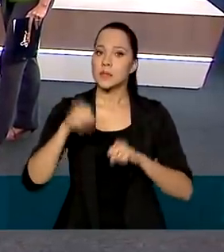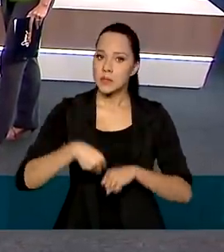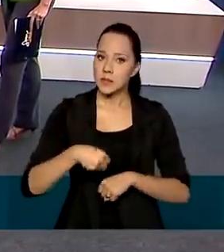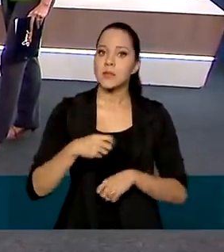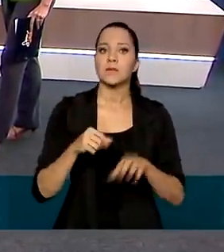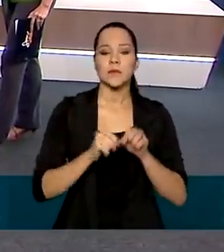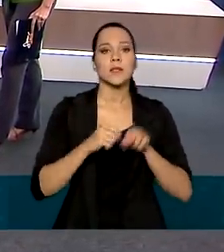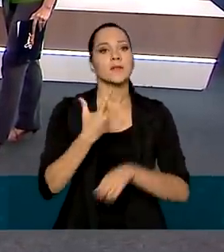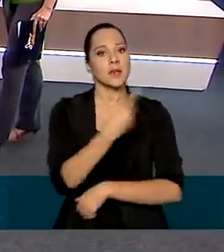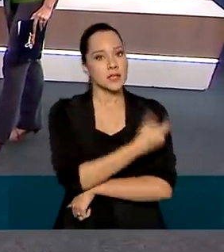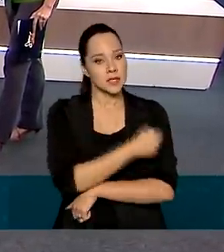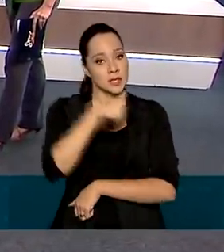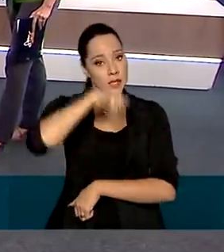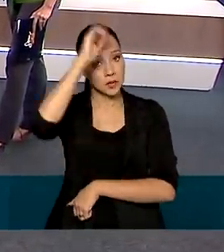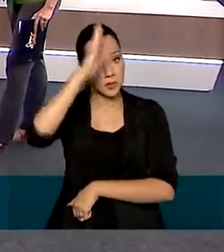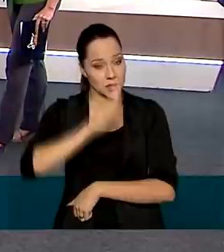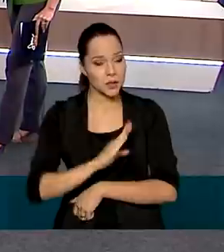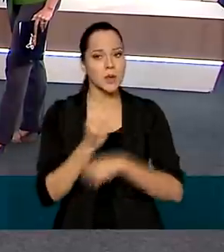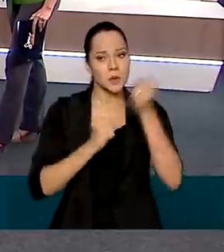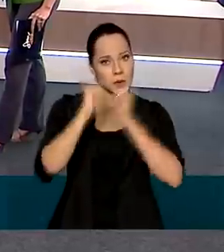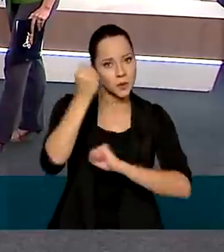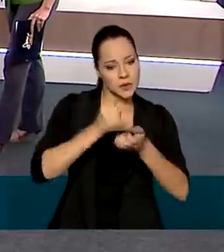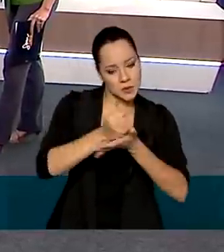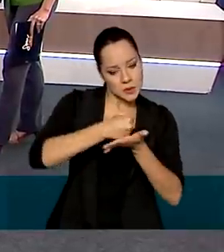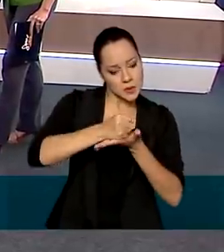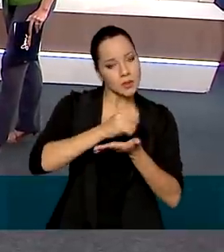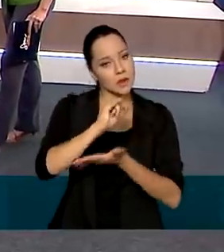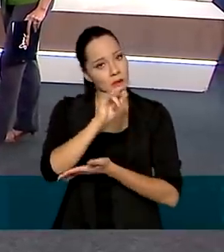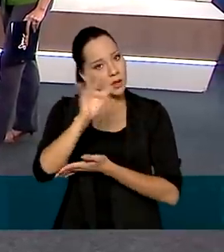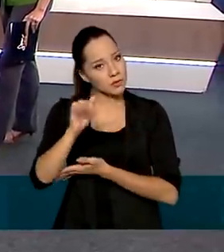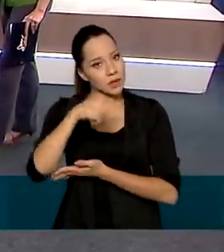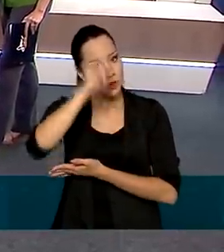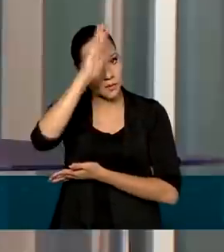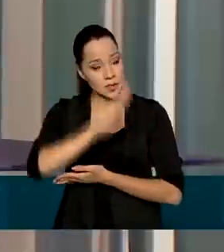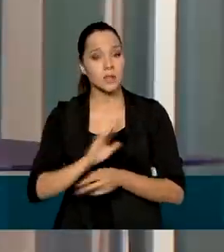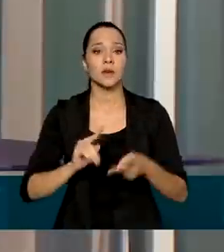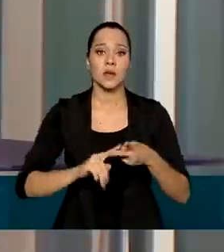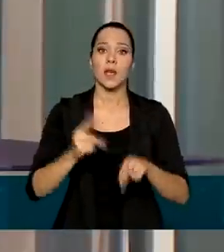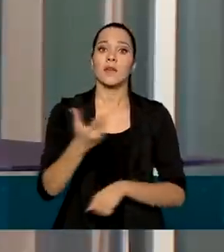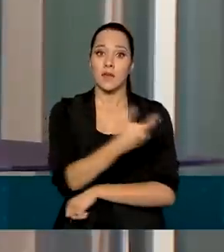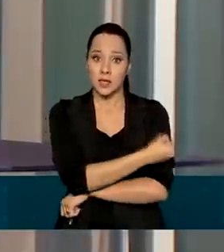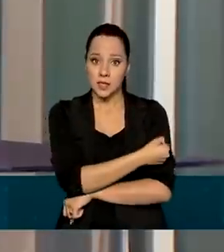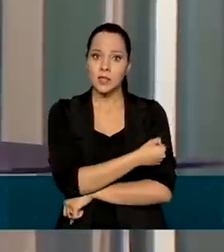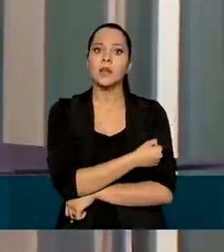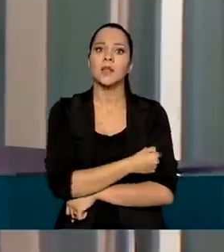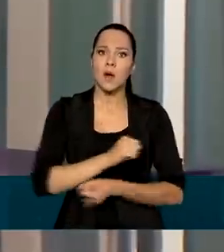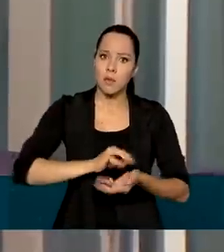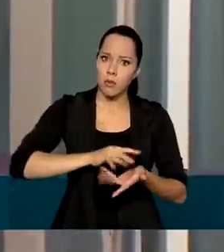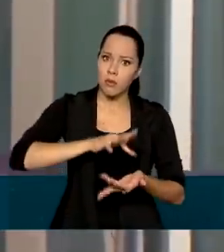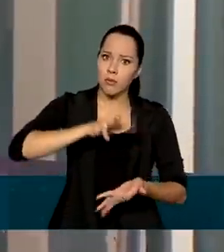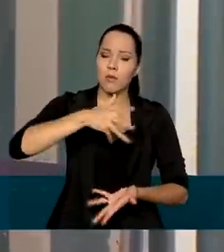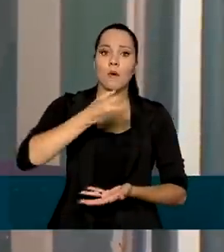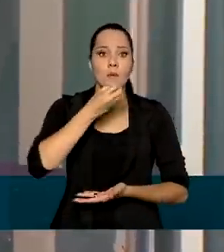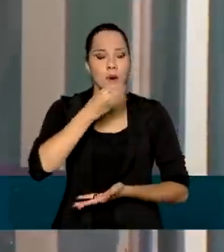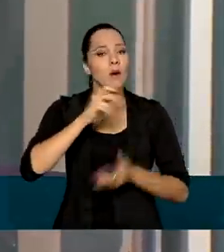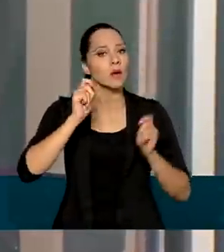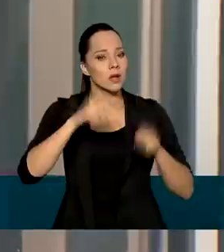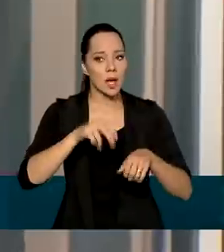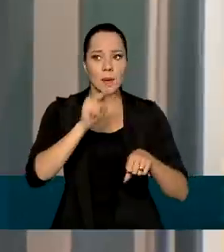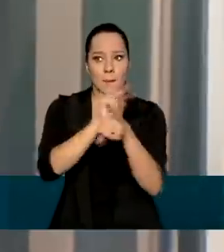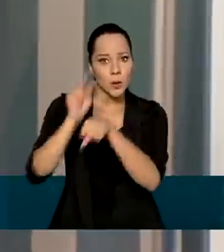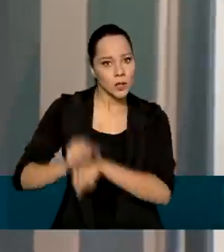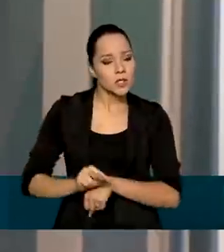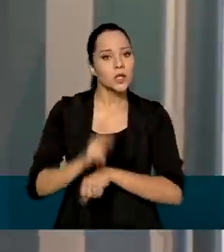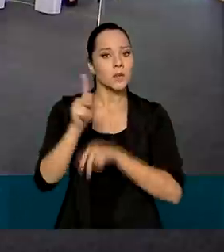vacinas no nosso país, produzir IVAs no nosso país e produzir vacinas em volume suficiente para imunizar a